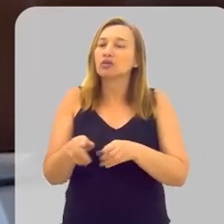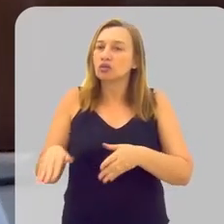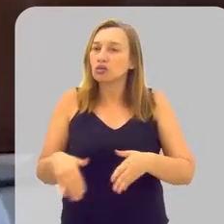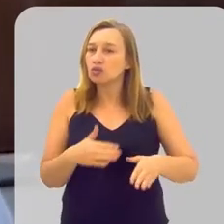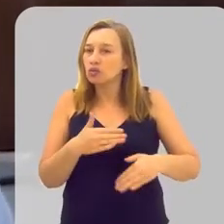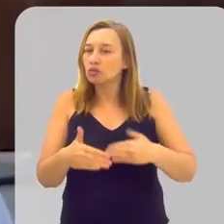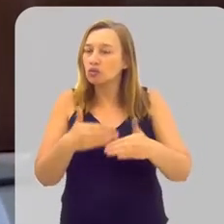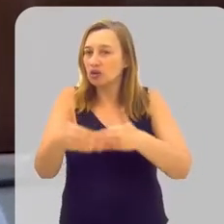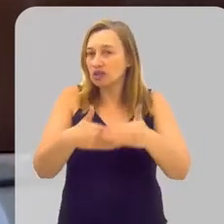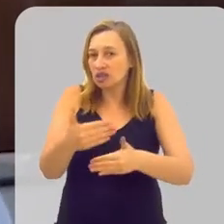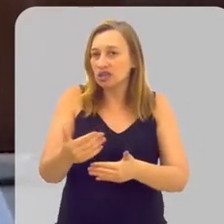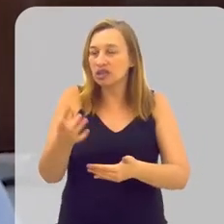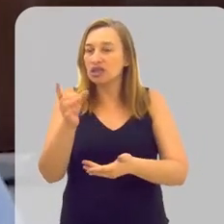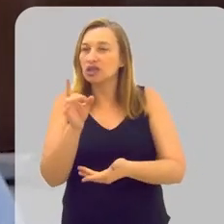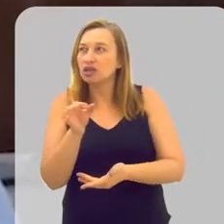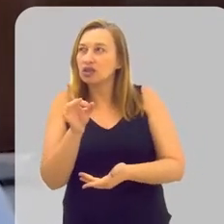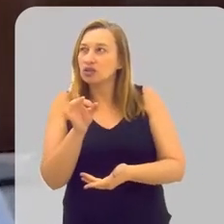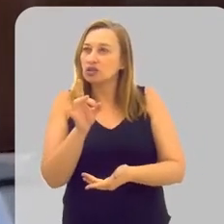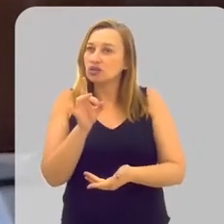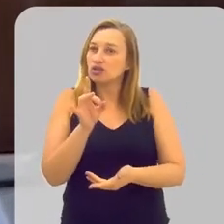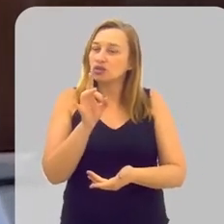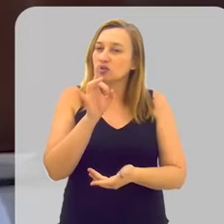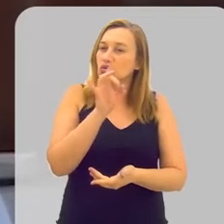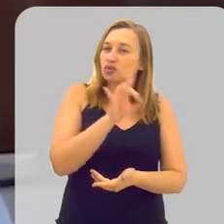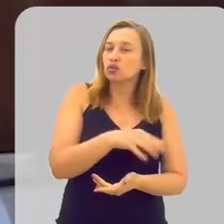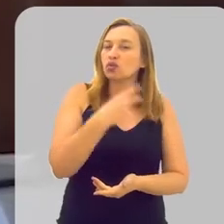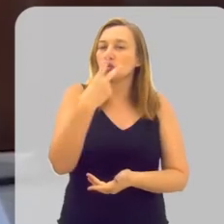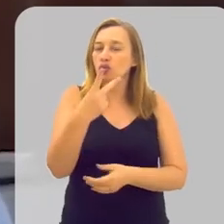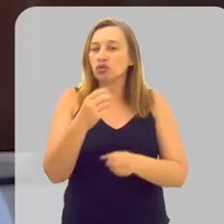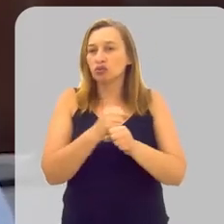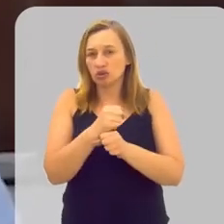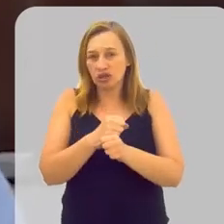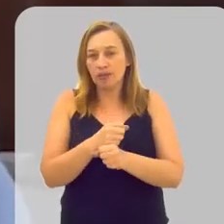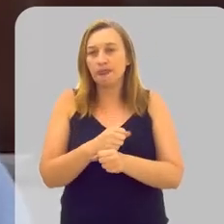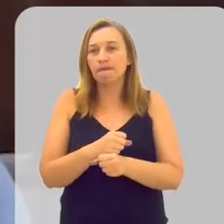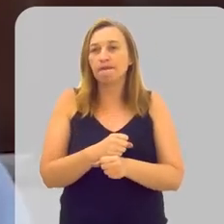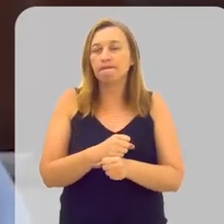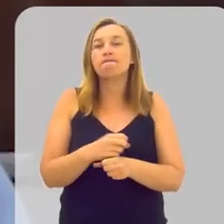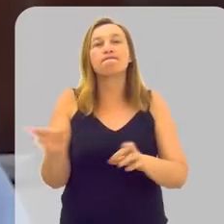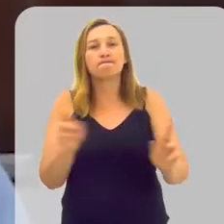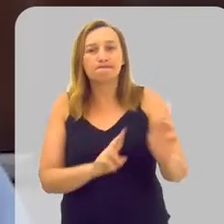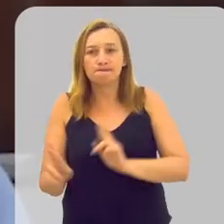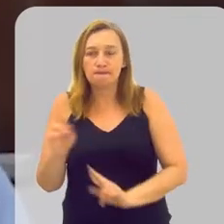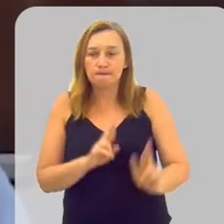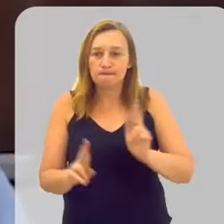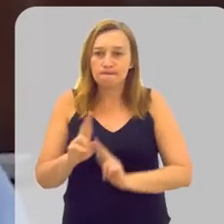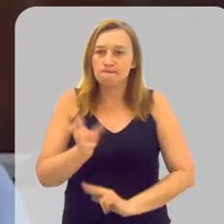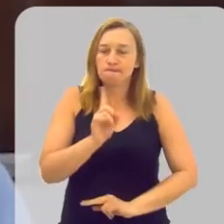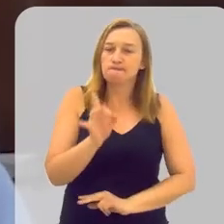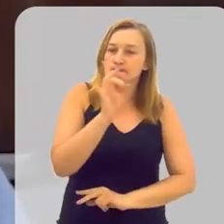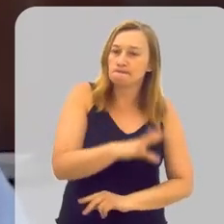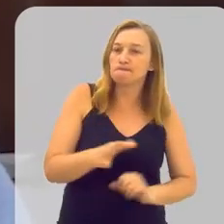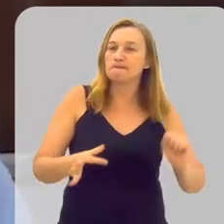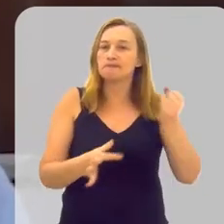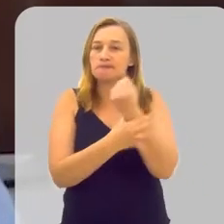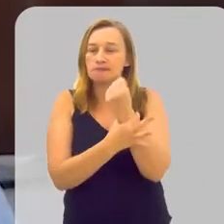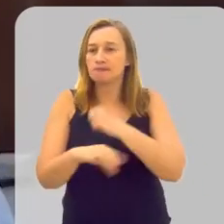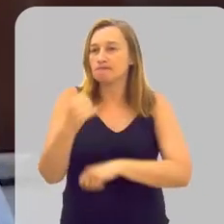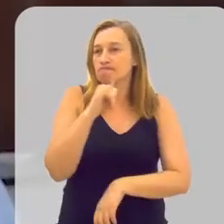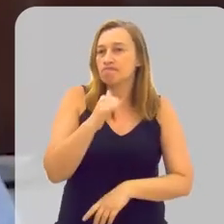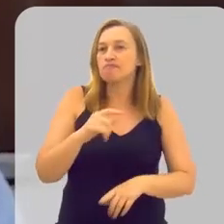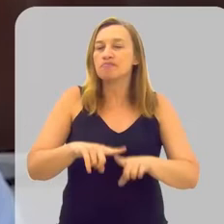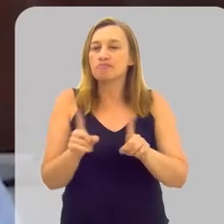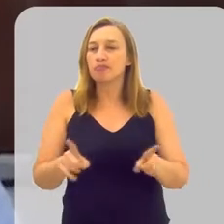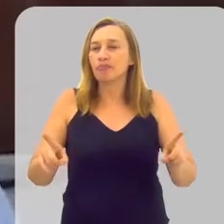lição aprendida desse processo como um nesses últimos três, dois, nesses últimos dois anos é com relação não só à segurança